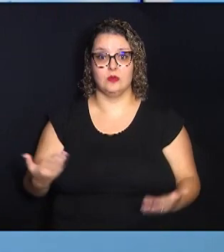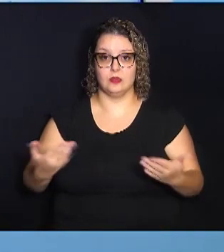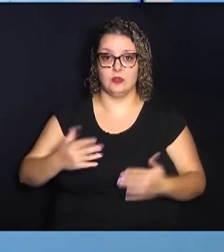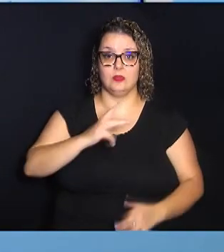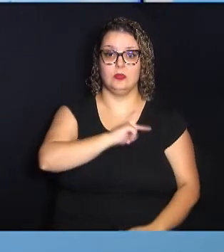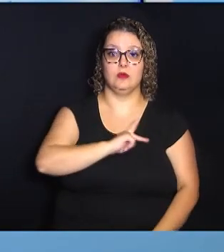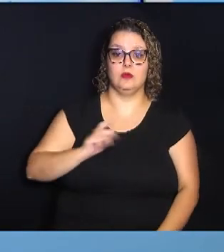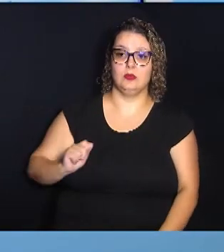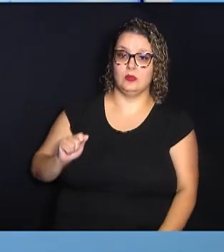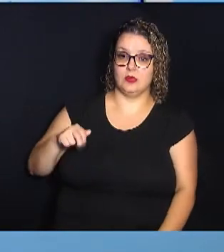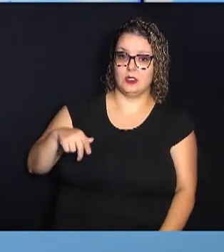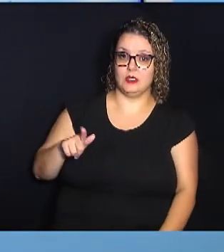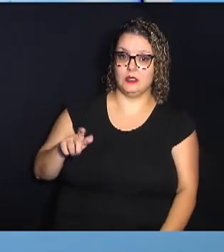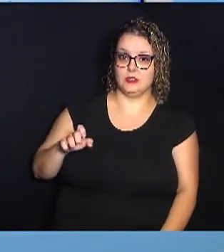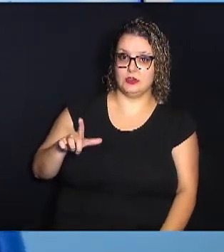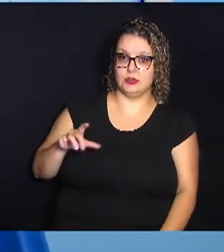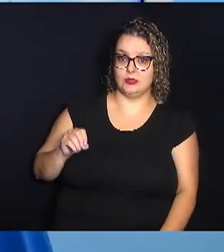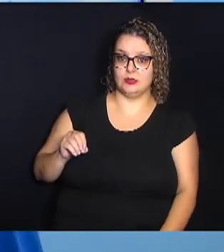Ângelo Colombari.